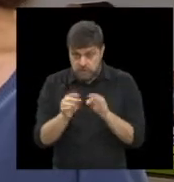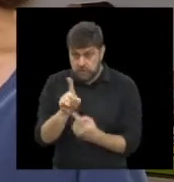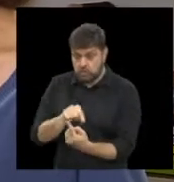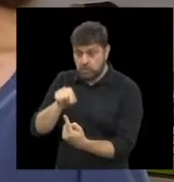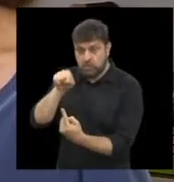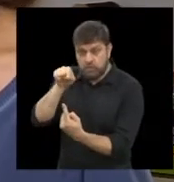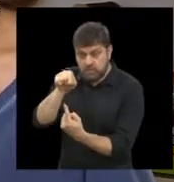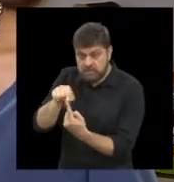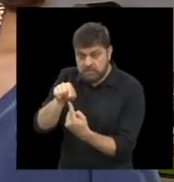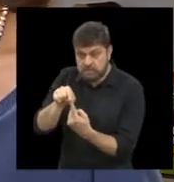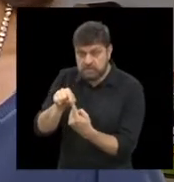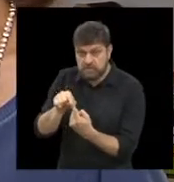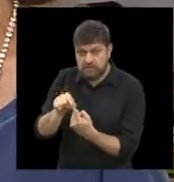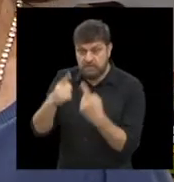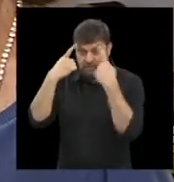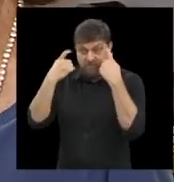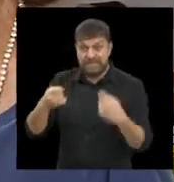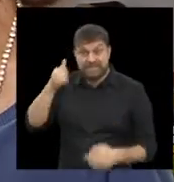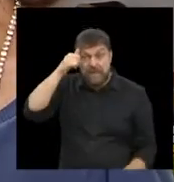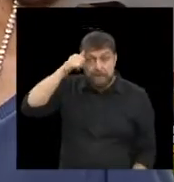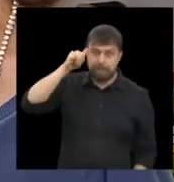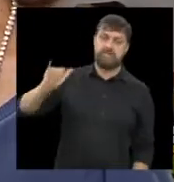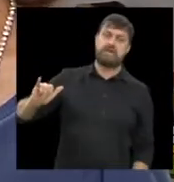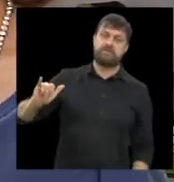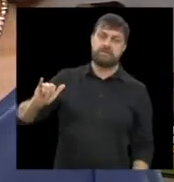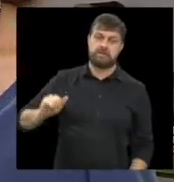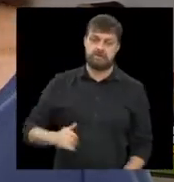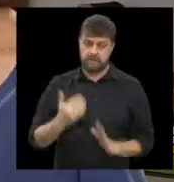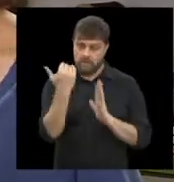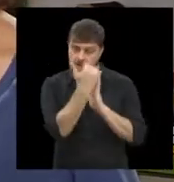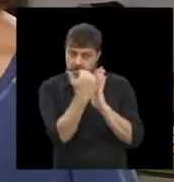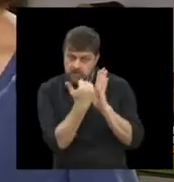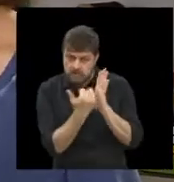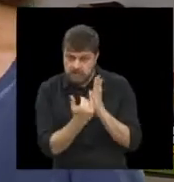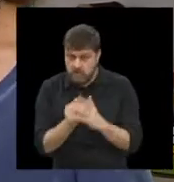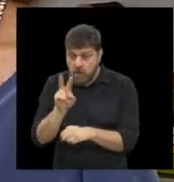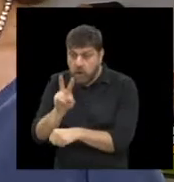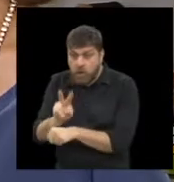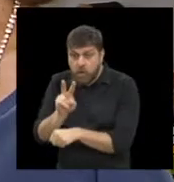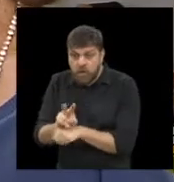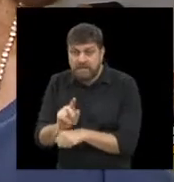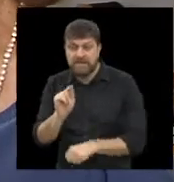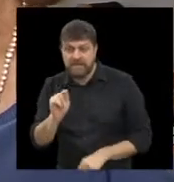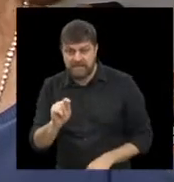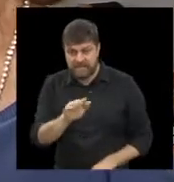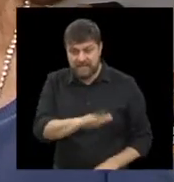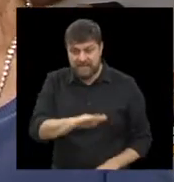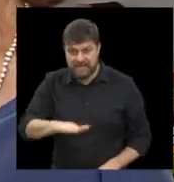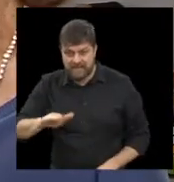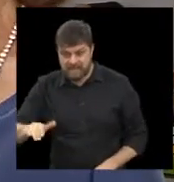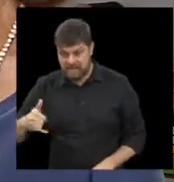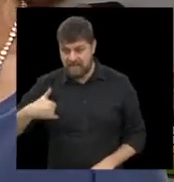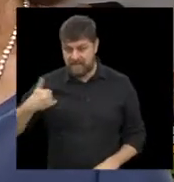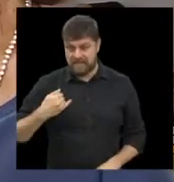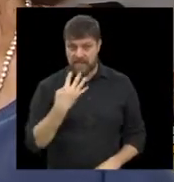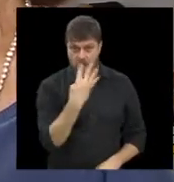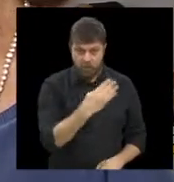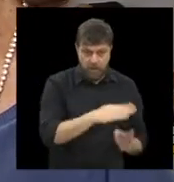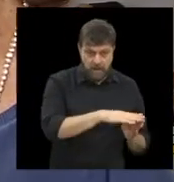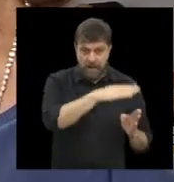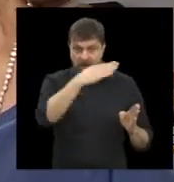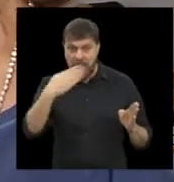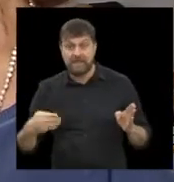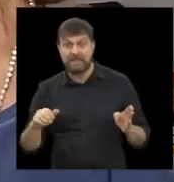projeto para prevenção. Então, esse projeto atende as crianças de 4 a 11